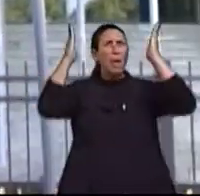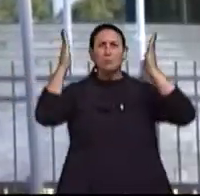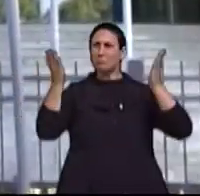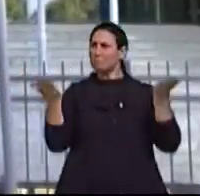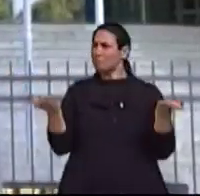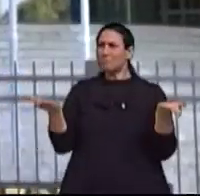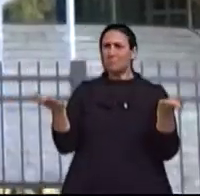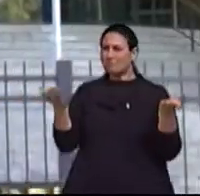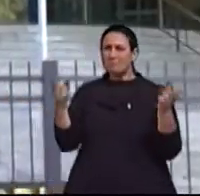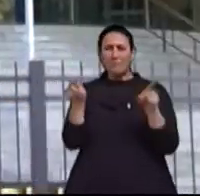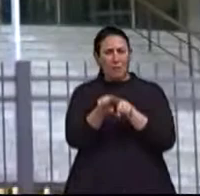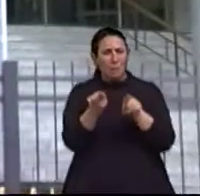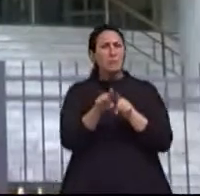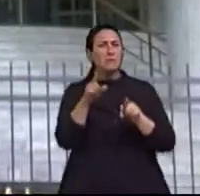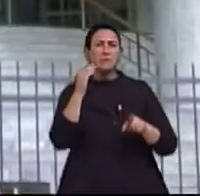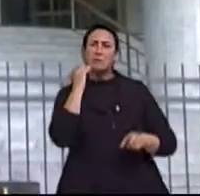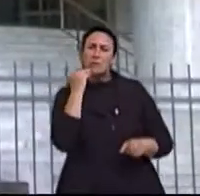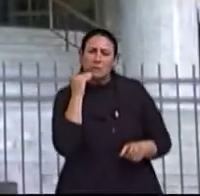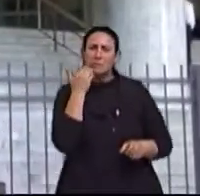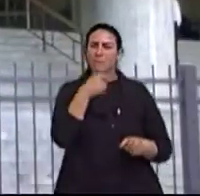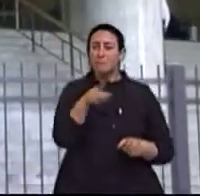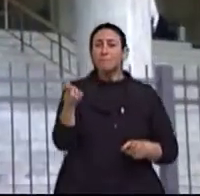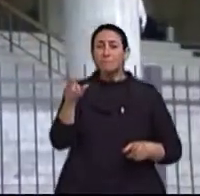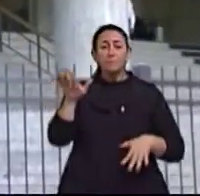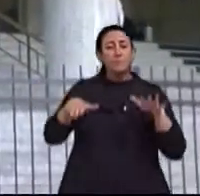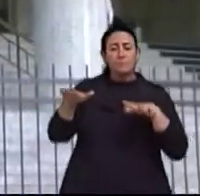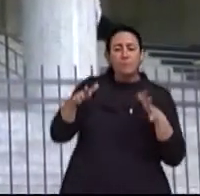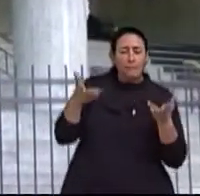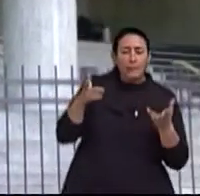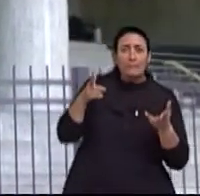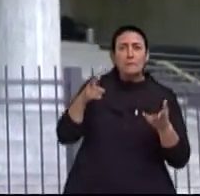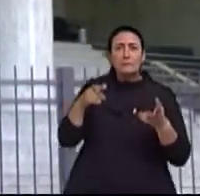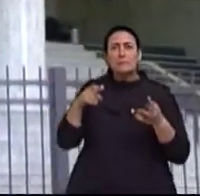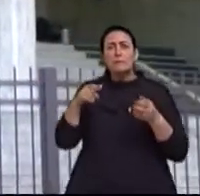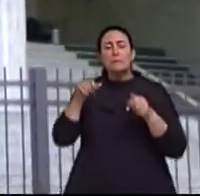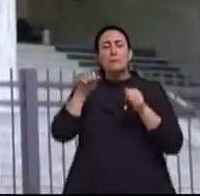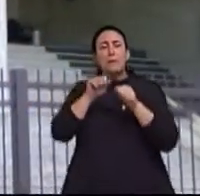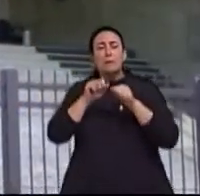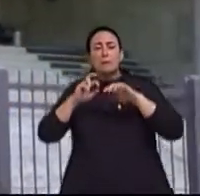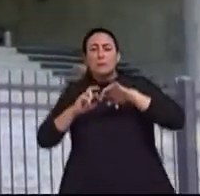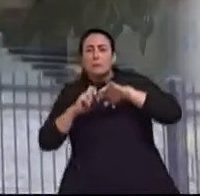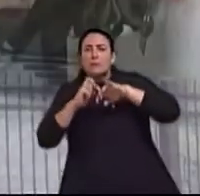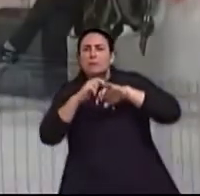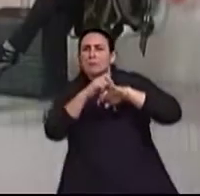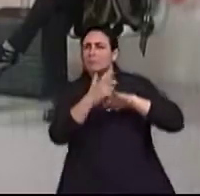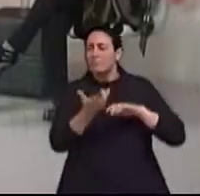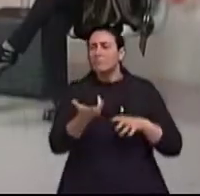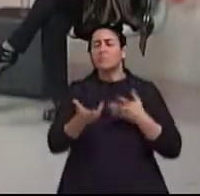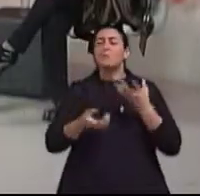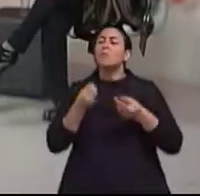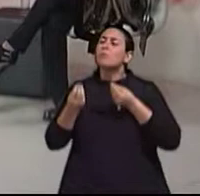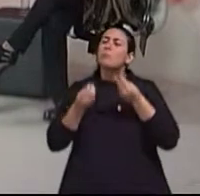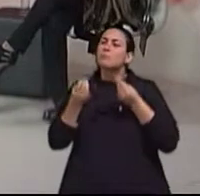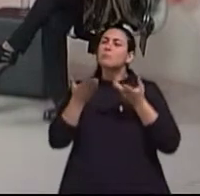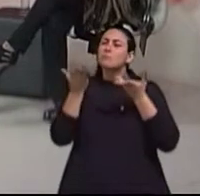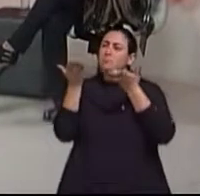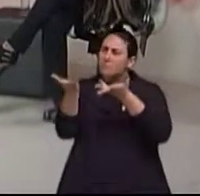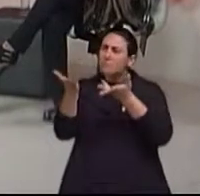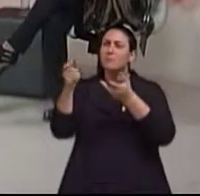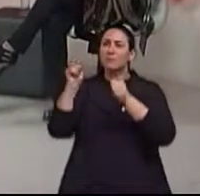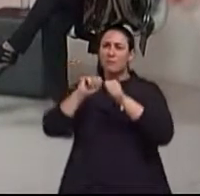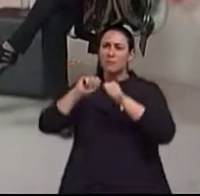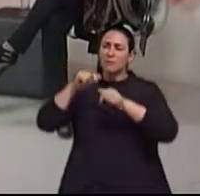é o mínimo, né? Porque a gente vai pela intuição até levantando o pé, né? Mas o que o senhor nos diria, o senhor que tem esse